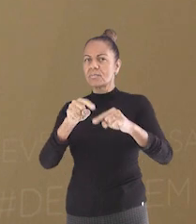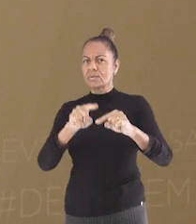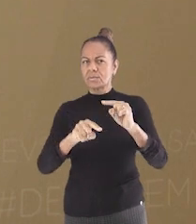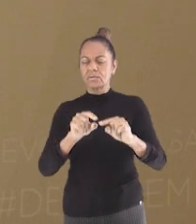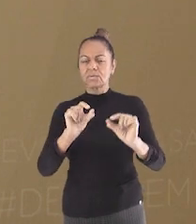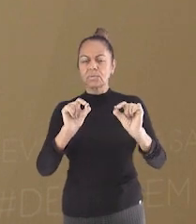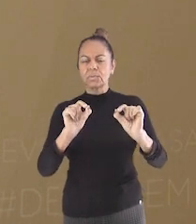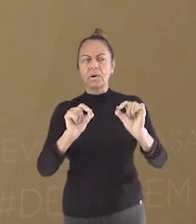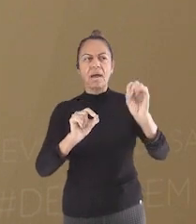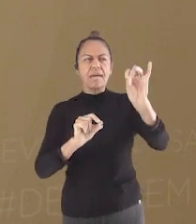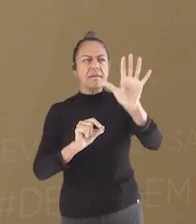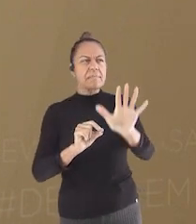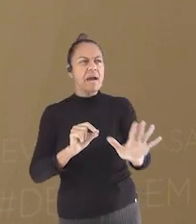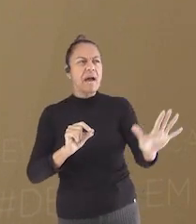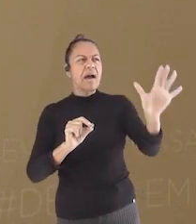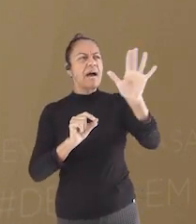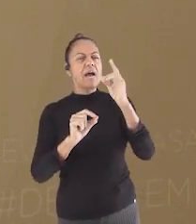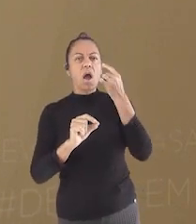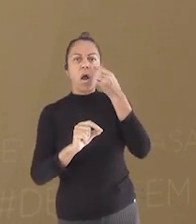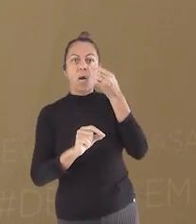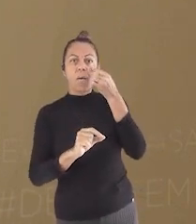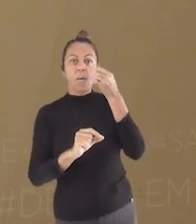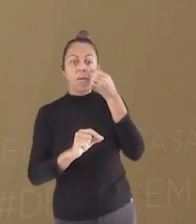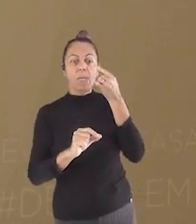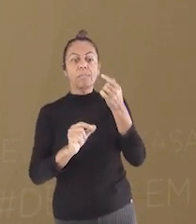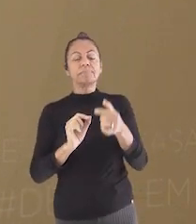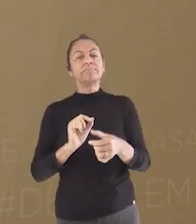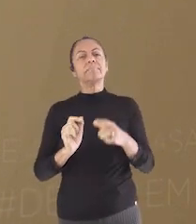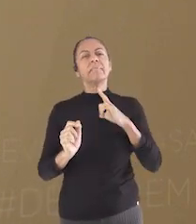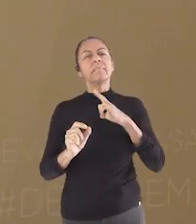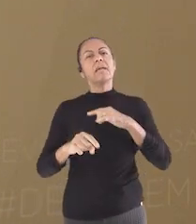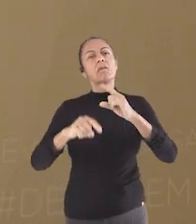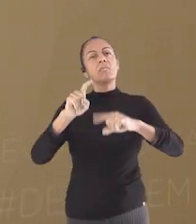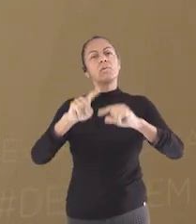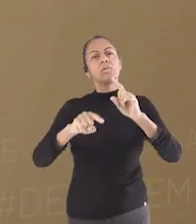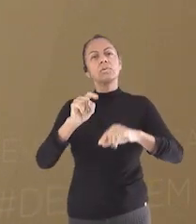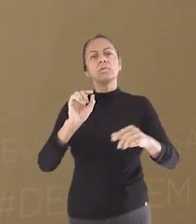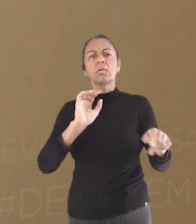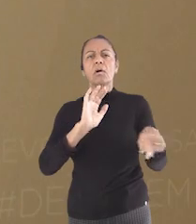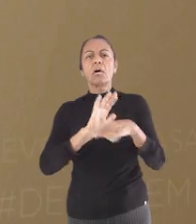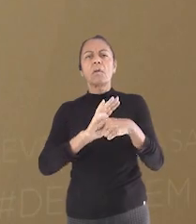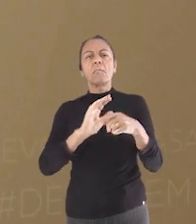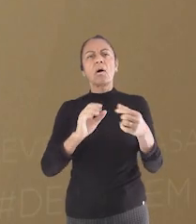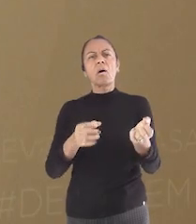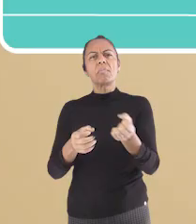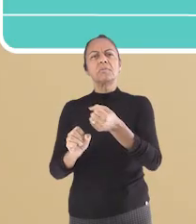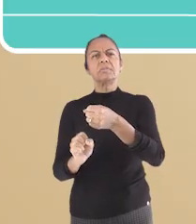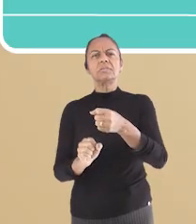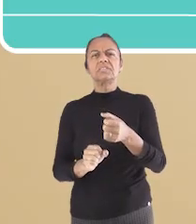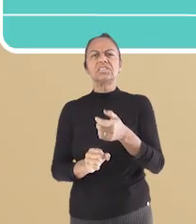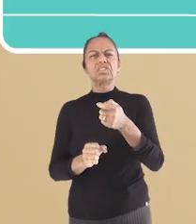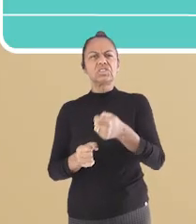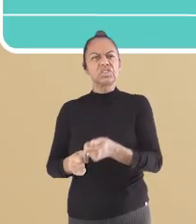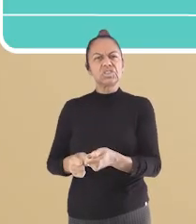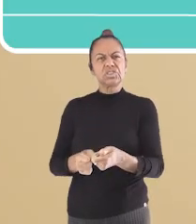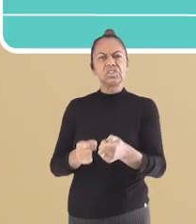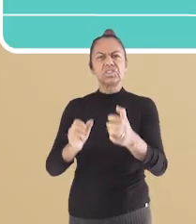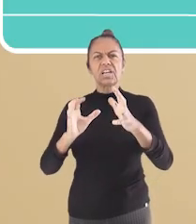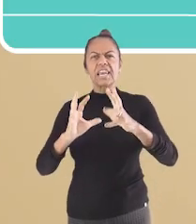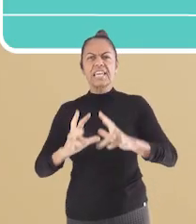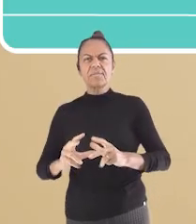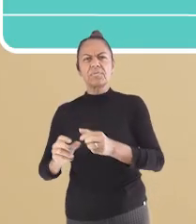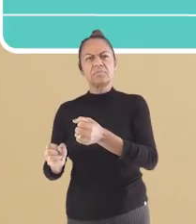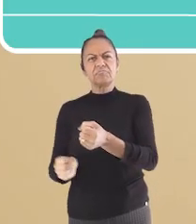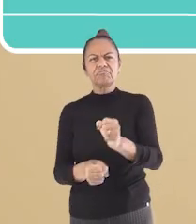citadas, vamos analisar um anúncio publicitário que visa vender um produto. Observe